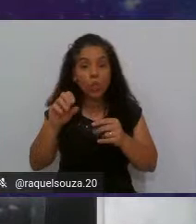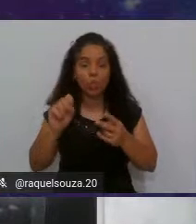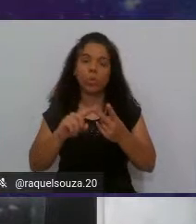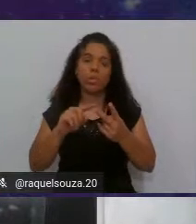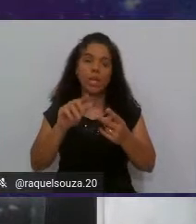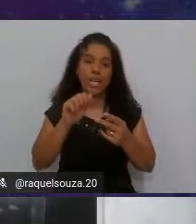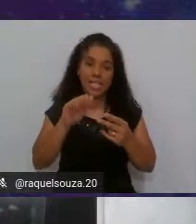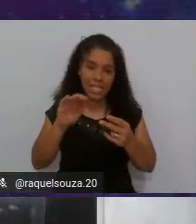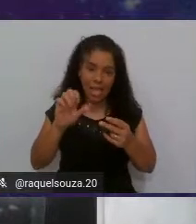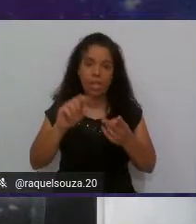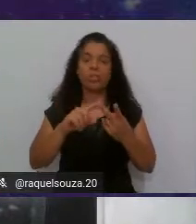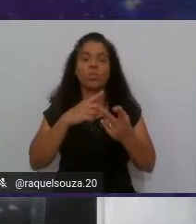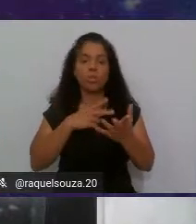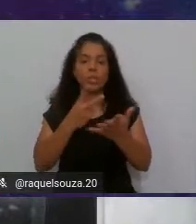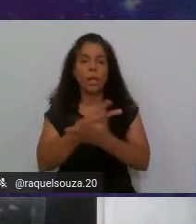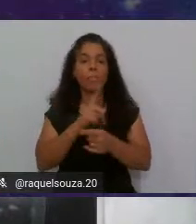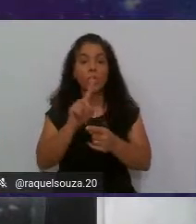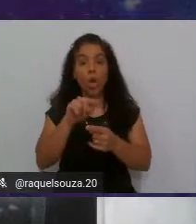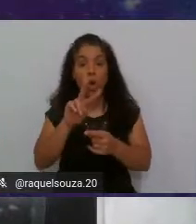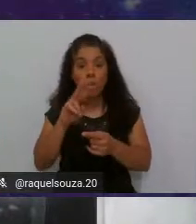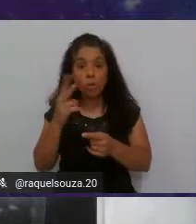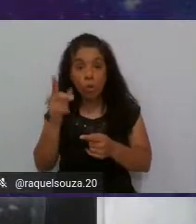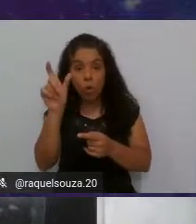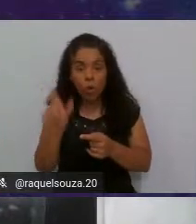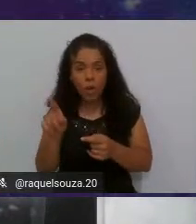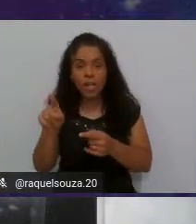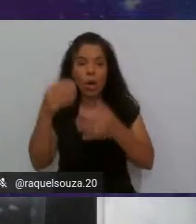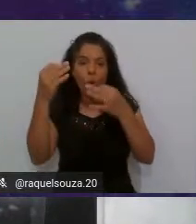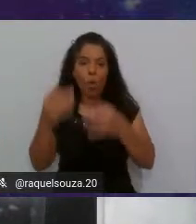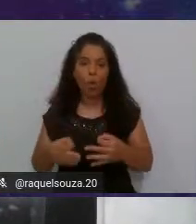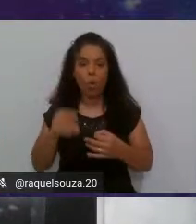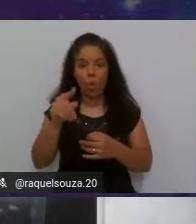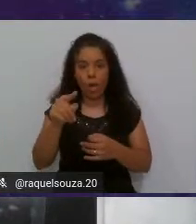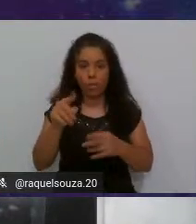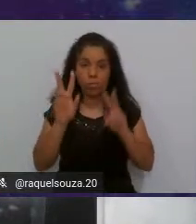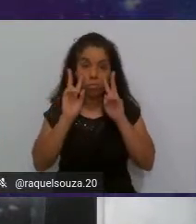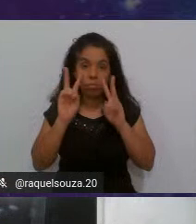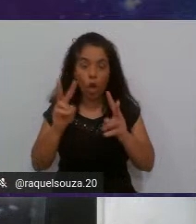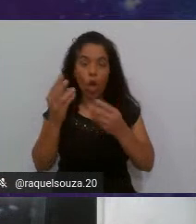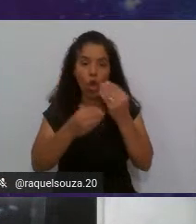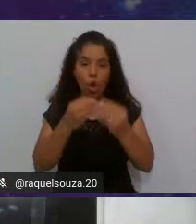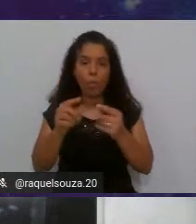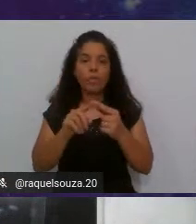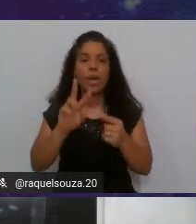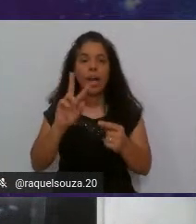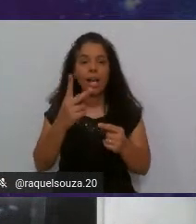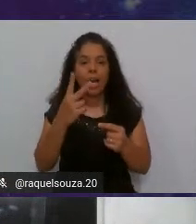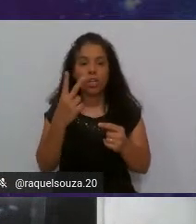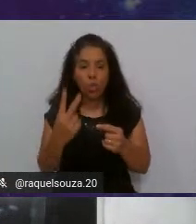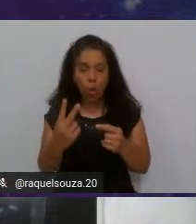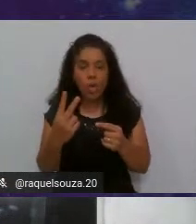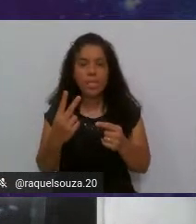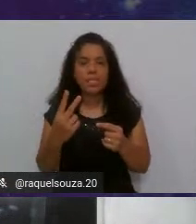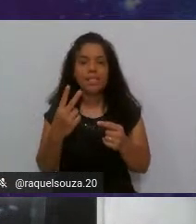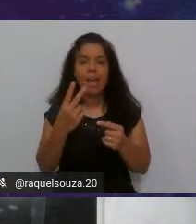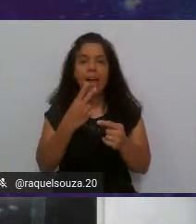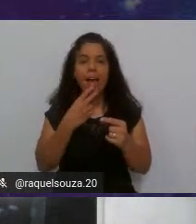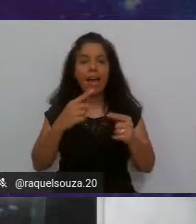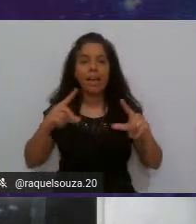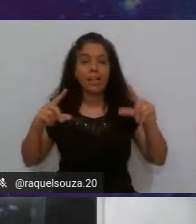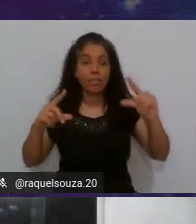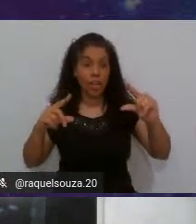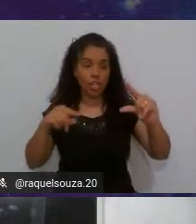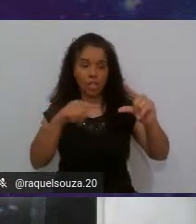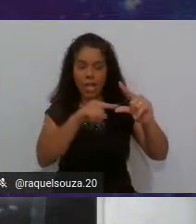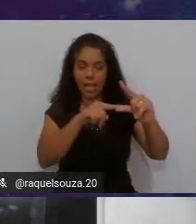vocês o correto, para vocês verem como que fica. O H2, aí eu não fecho a tag aqui,